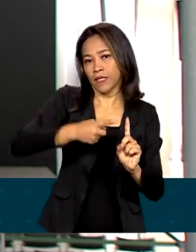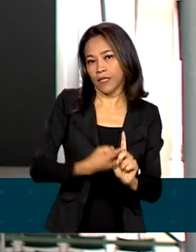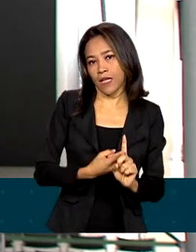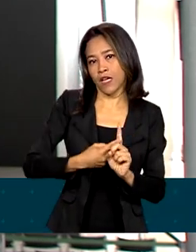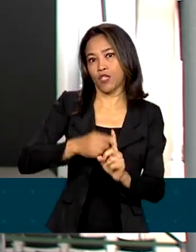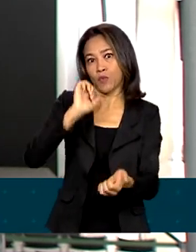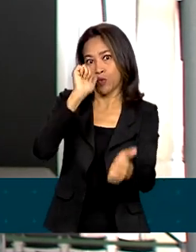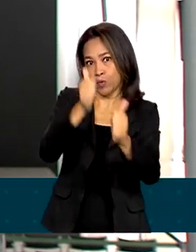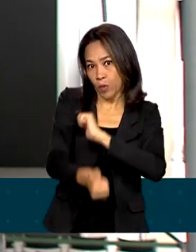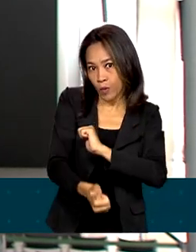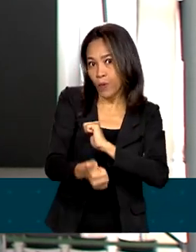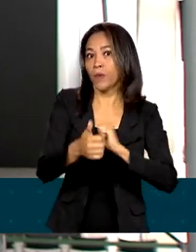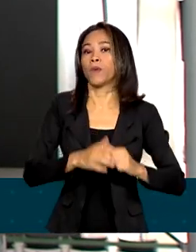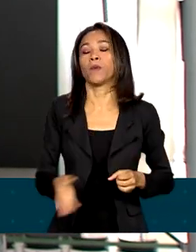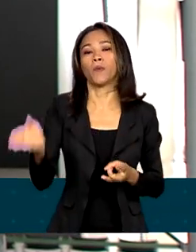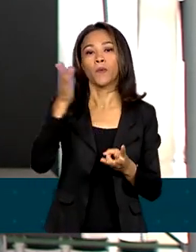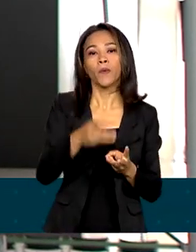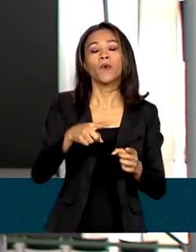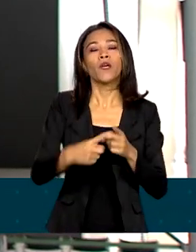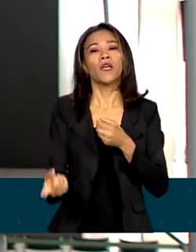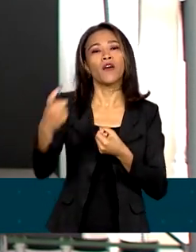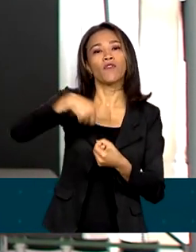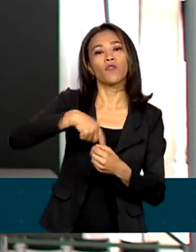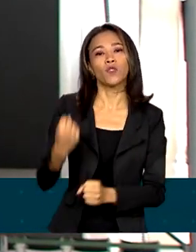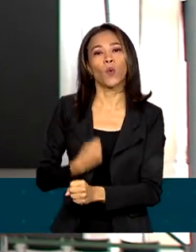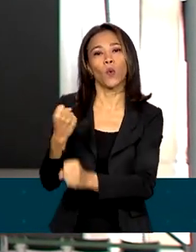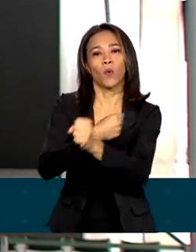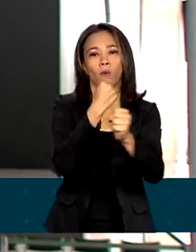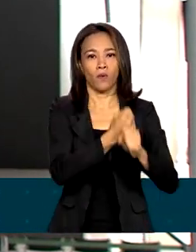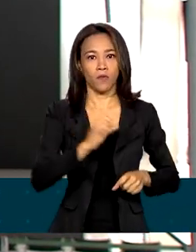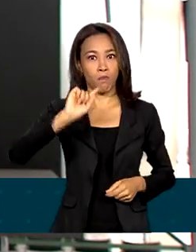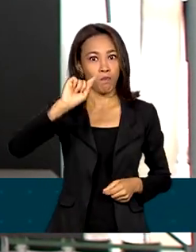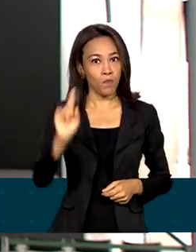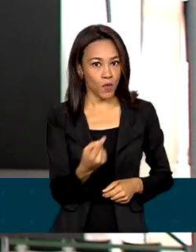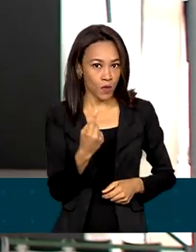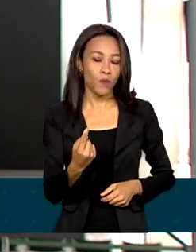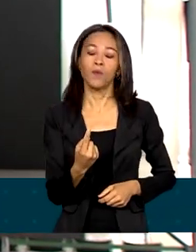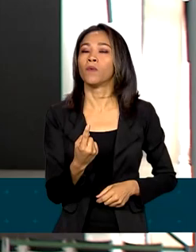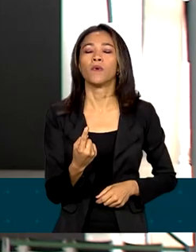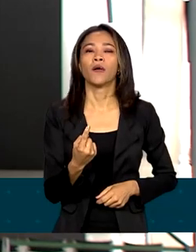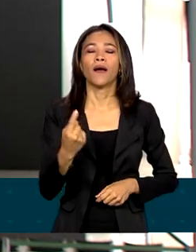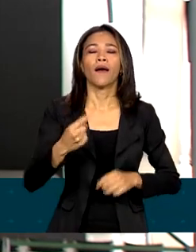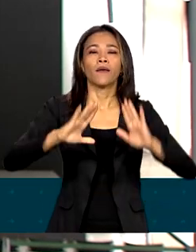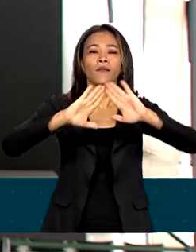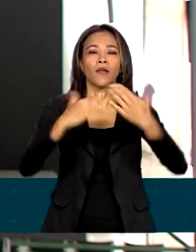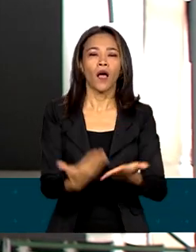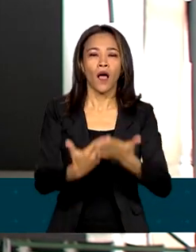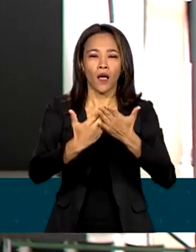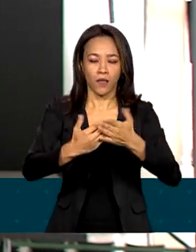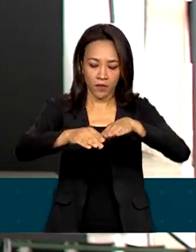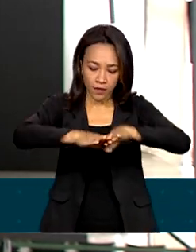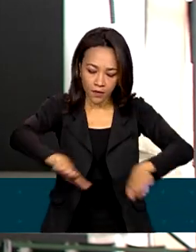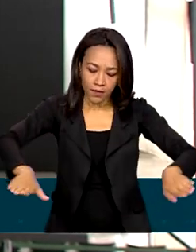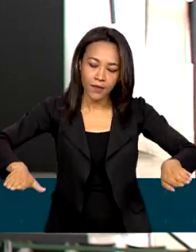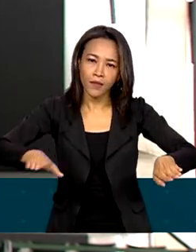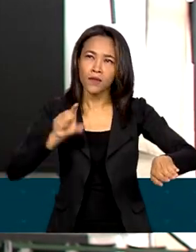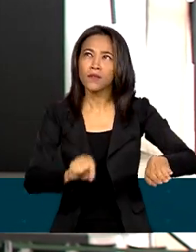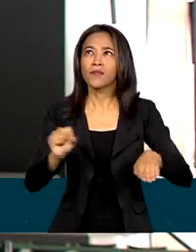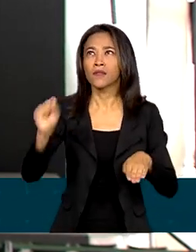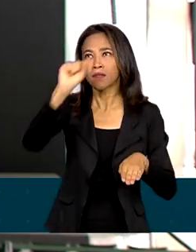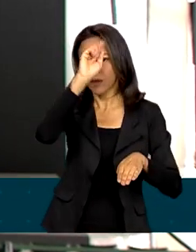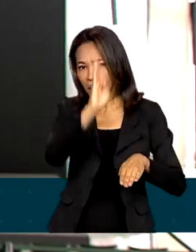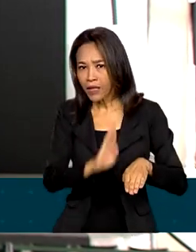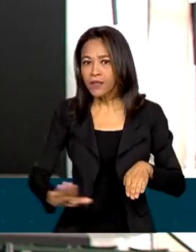e a retomada de obras de mil creches em todo o nosso país. Como eu disse, Natália, lembrando que a